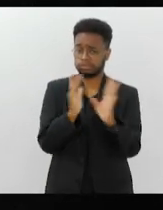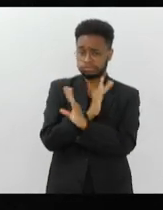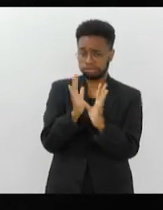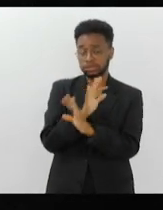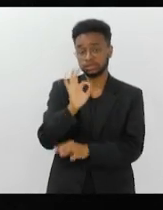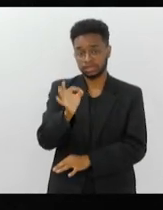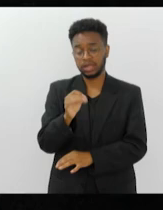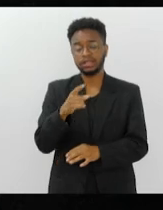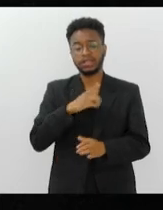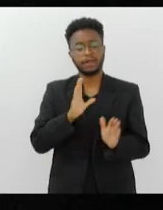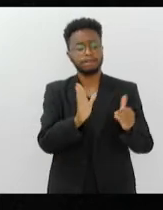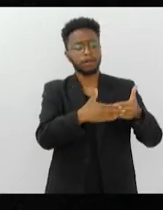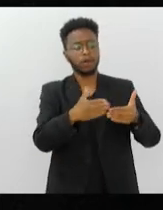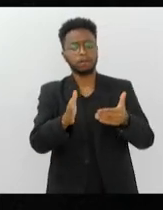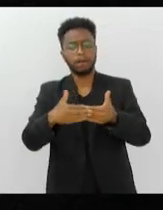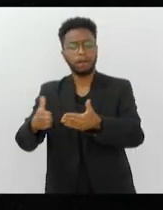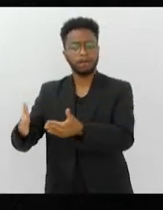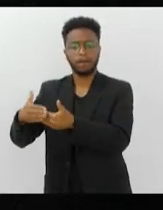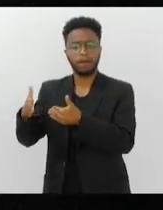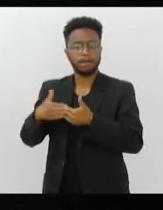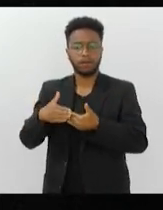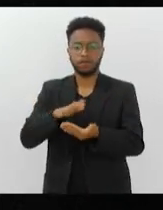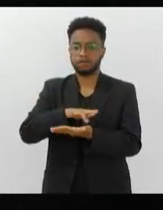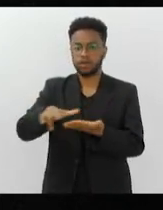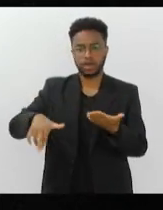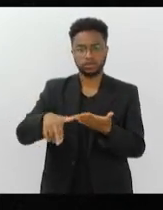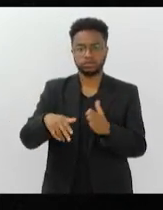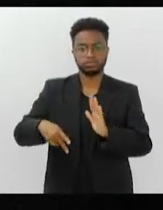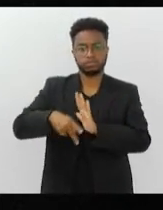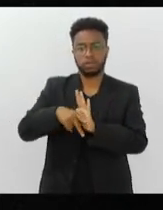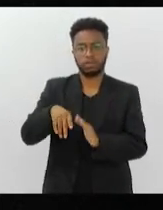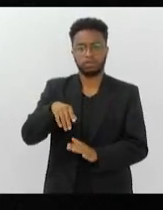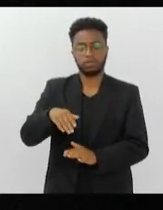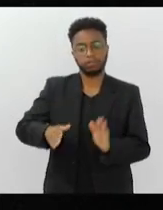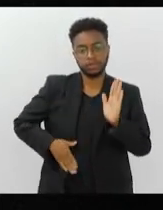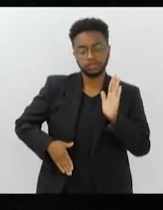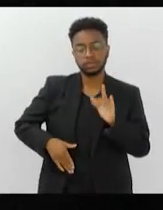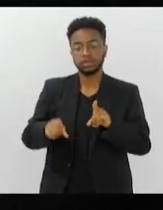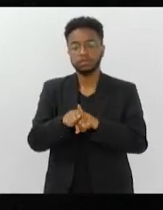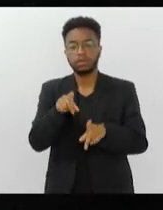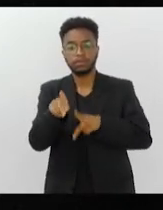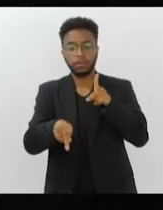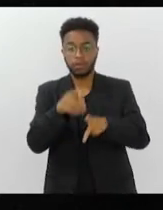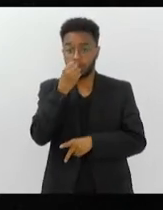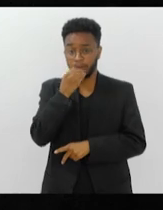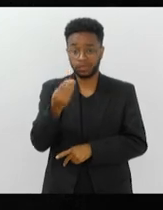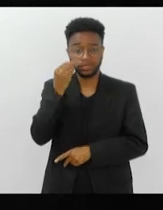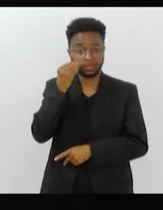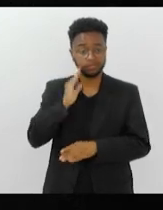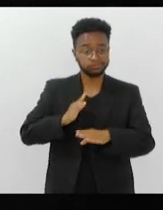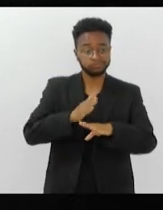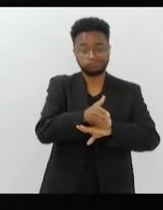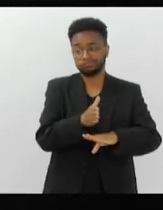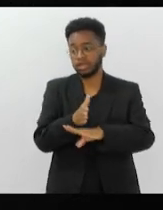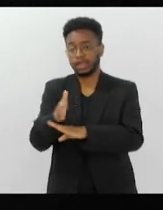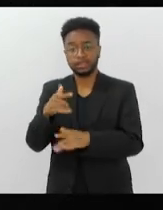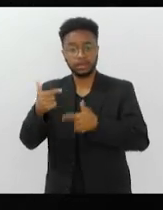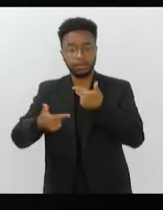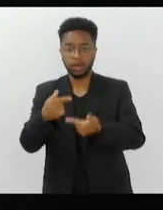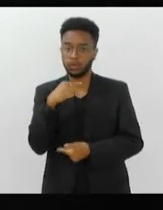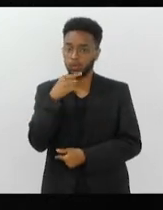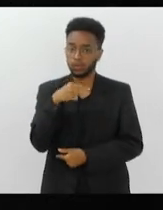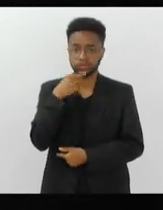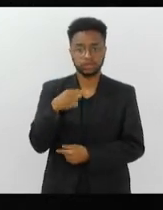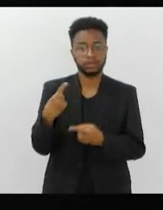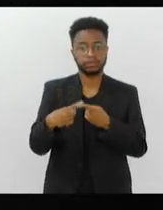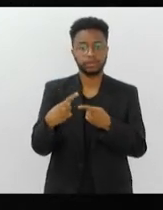Então várias barricadas que foram feitas pela bandidagem e a população de bem que quer se deslocar para trabalhar, não consegue, precisa